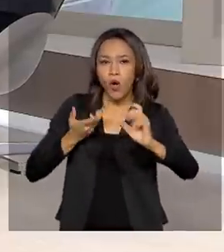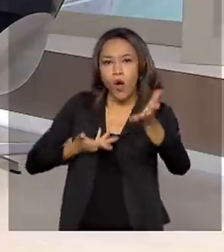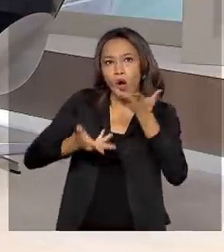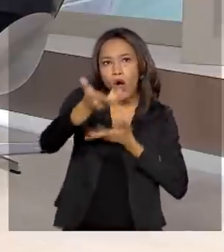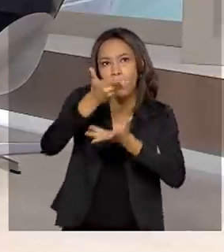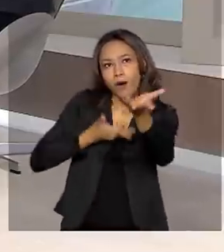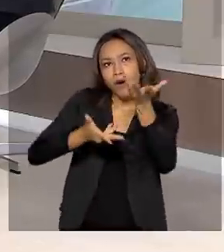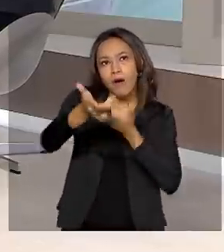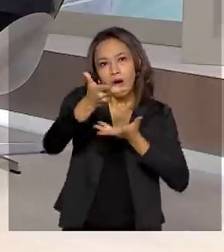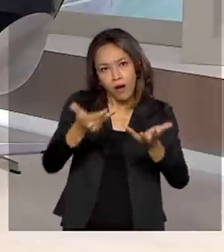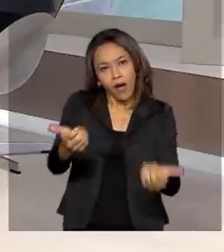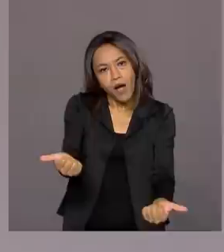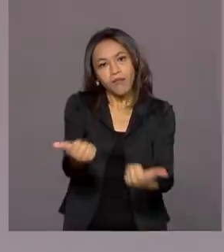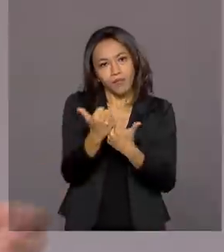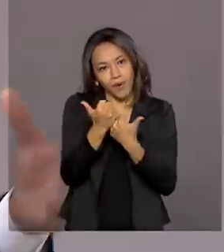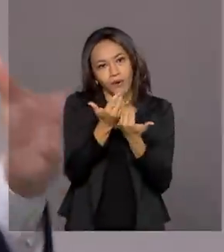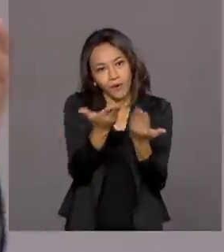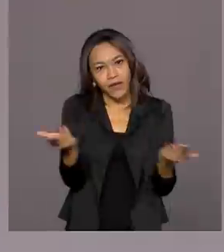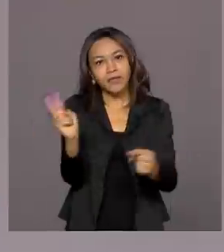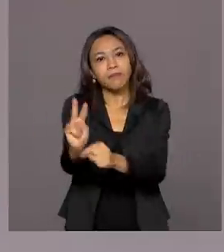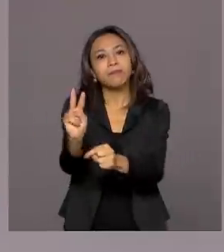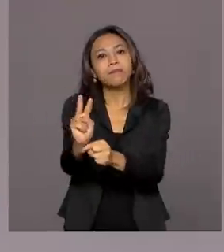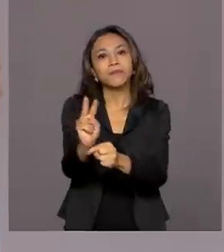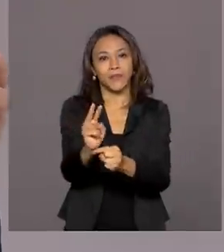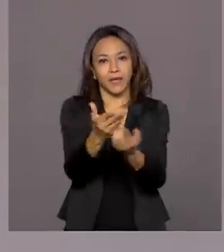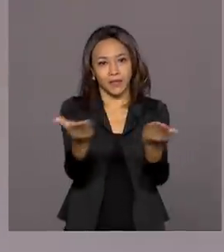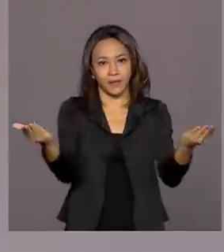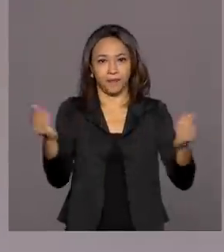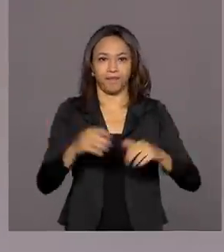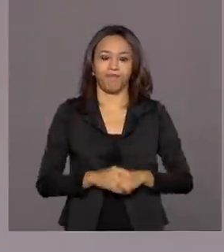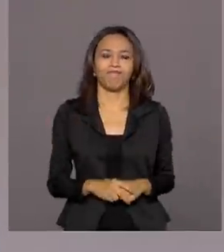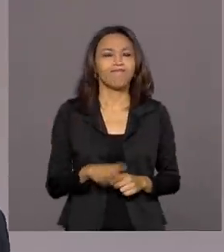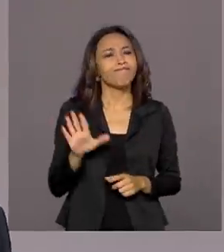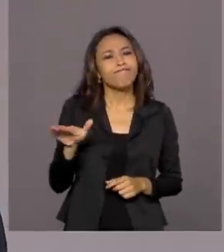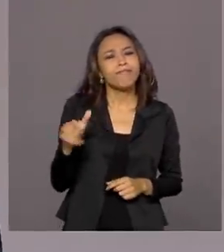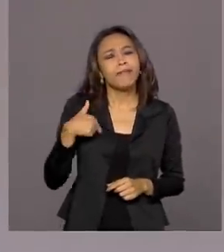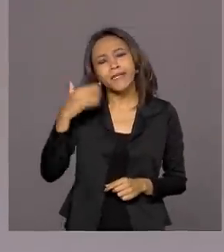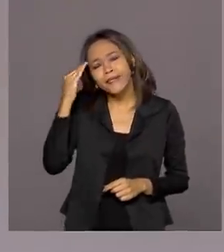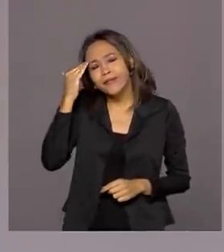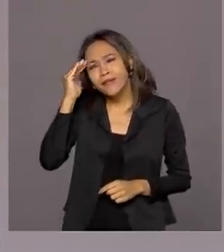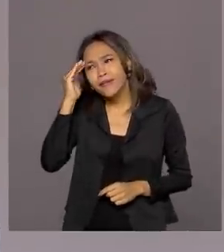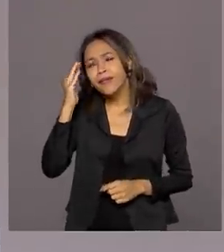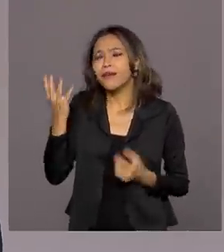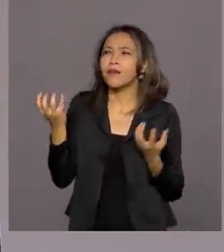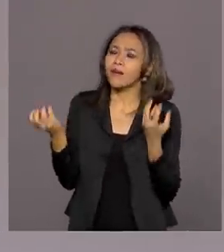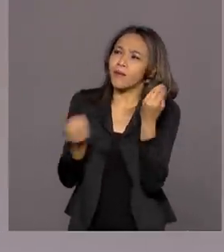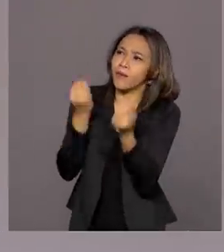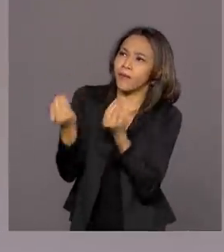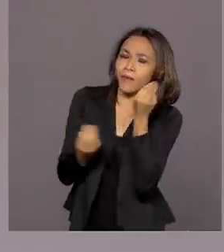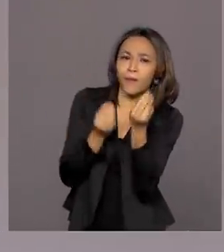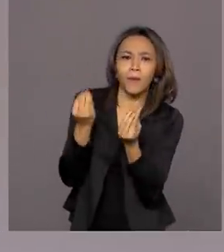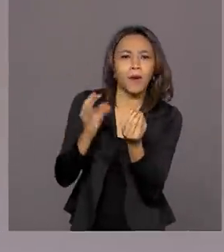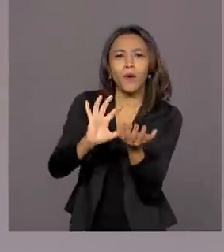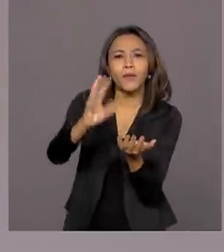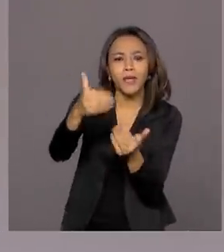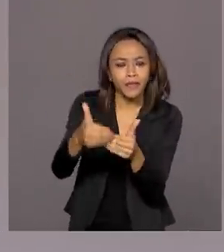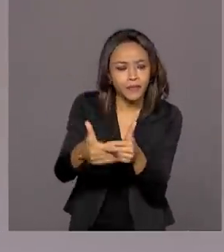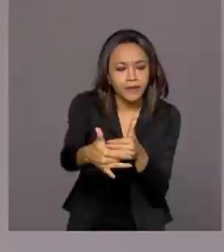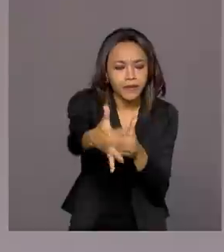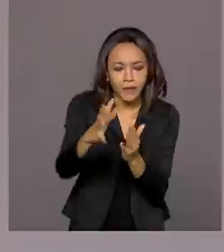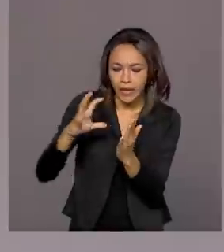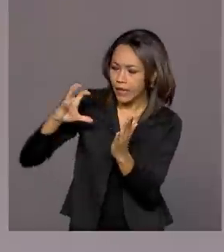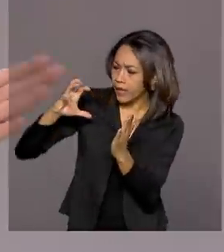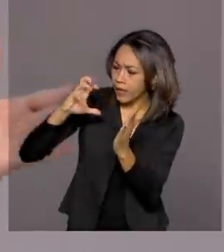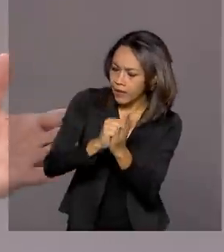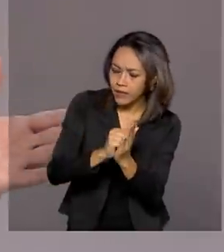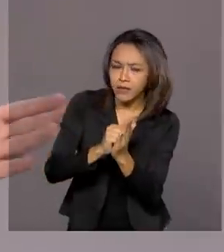cooperam na proteção desses bens. E agora, para a gente entender um pouquinho, como é que se dá o registro de um